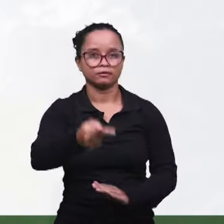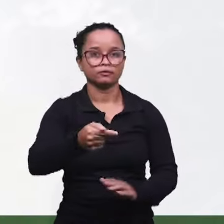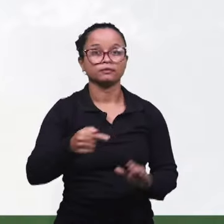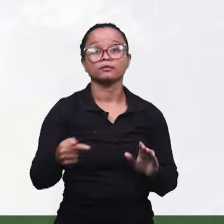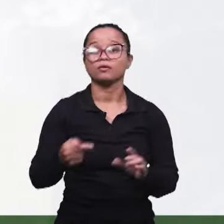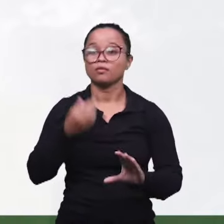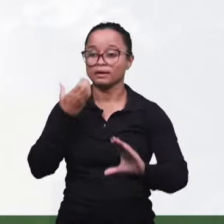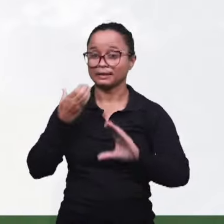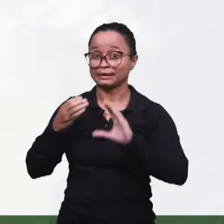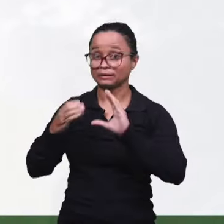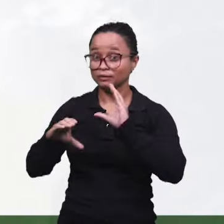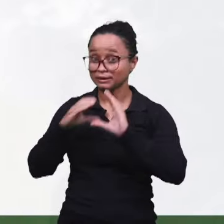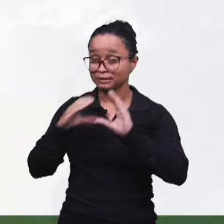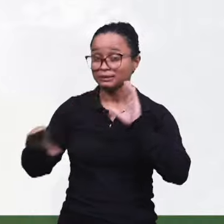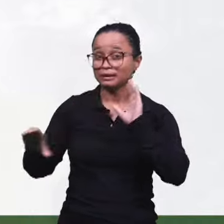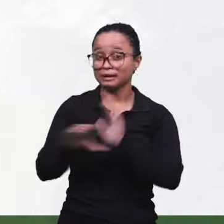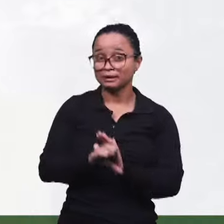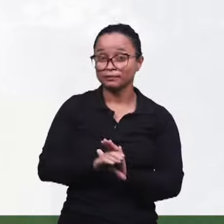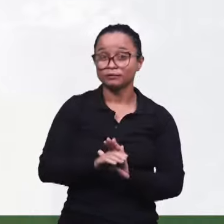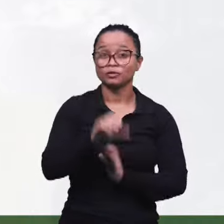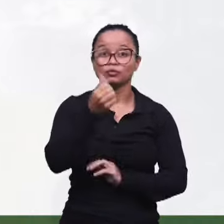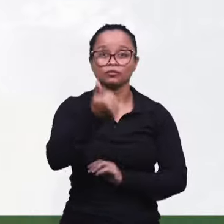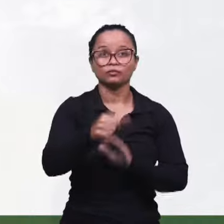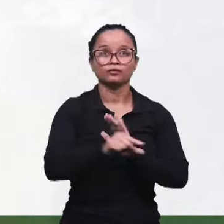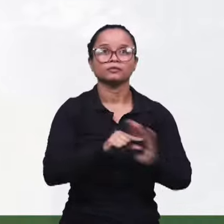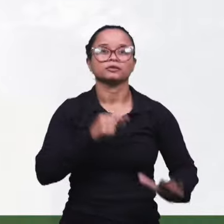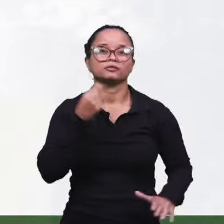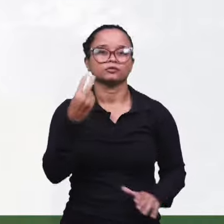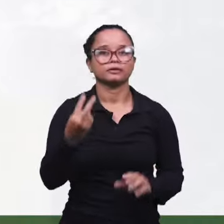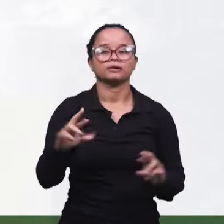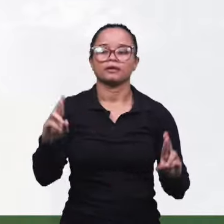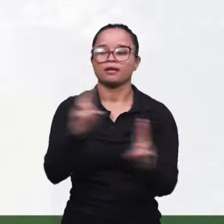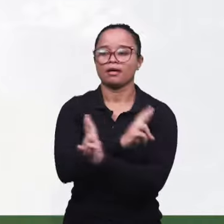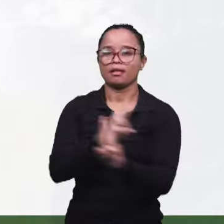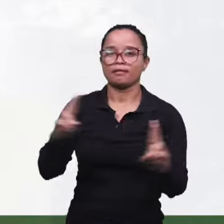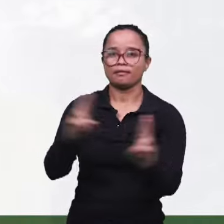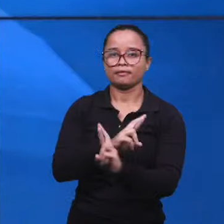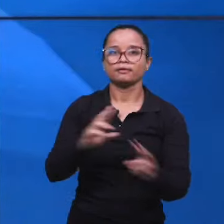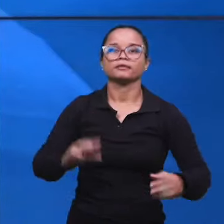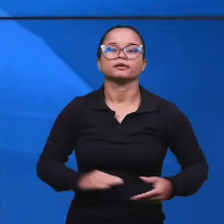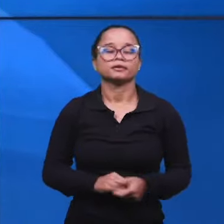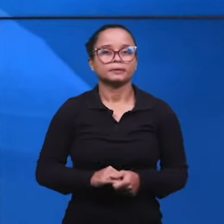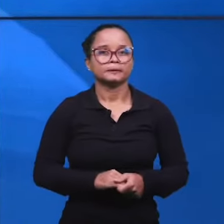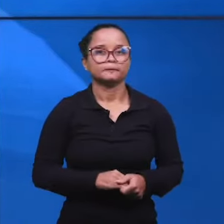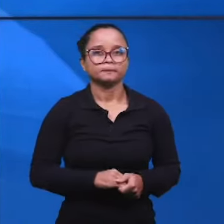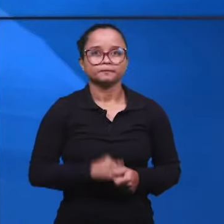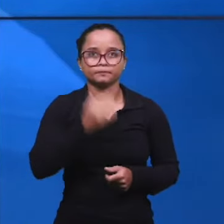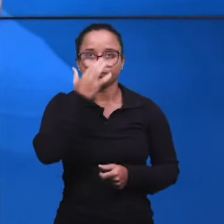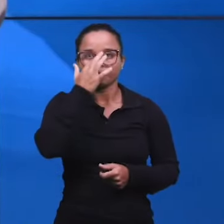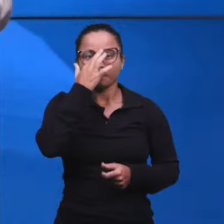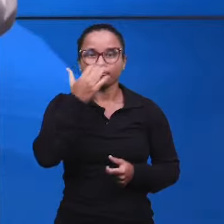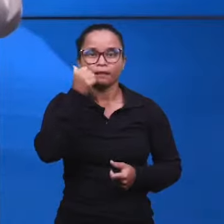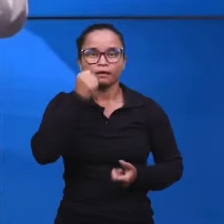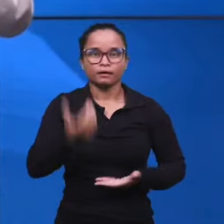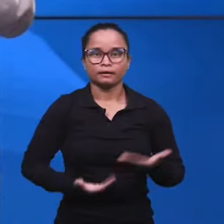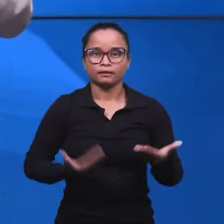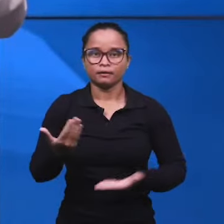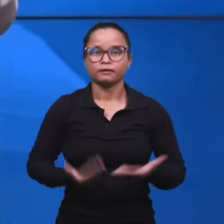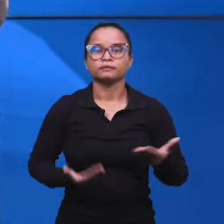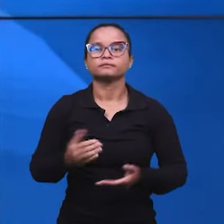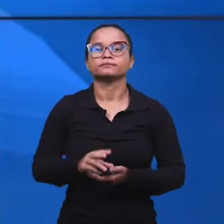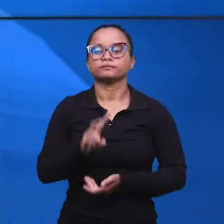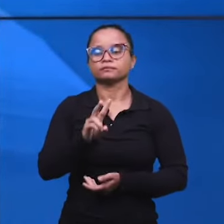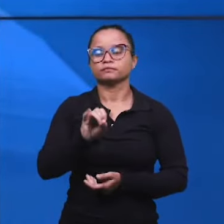com Cantares, capítulo 1, verso 2. E essa correlação, quem vai fazer, é a nossa irmã